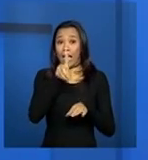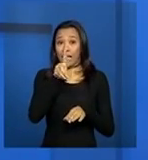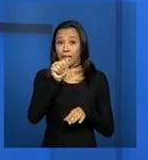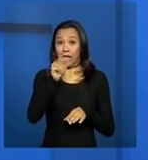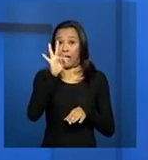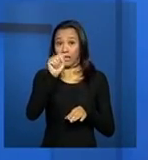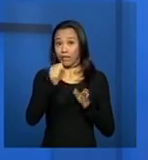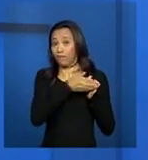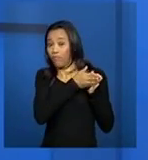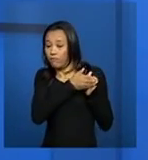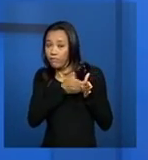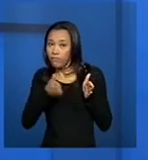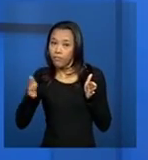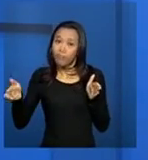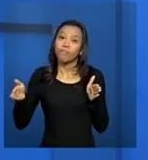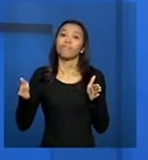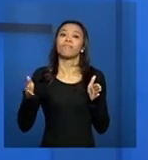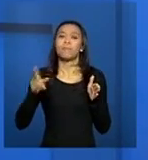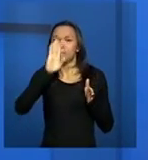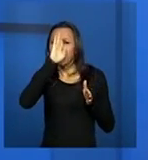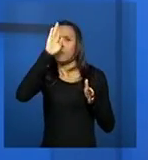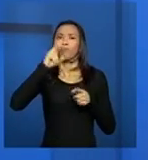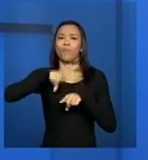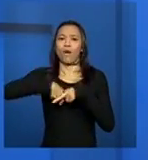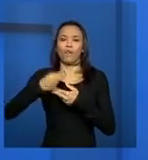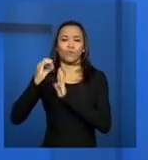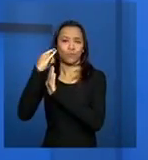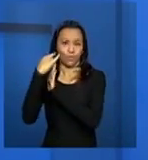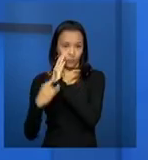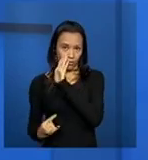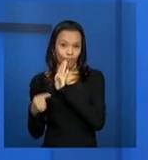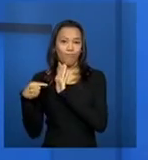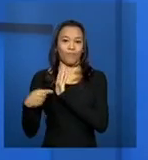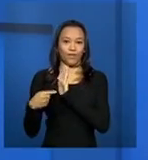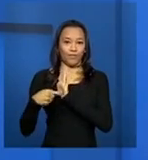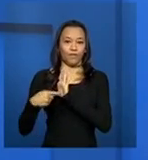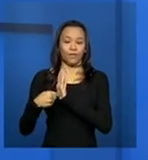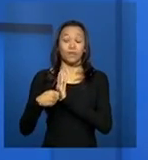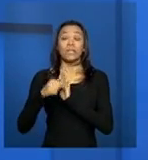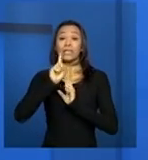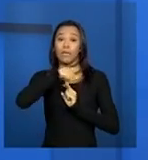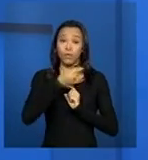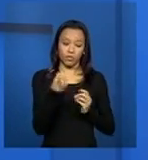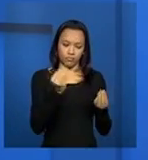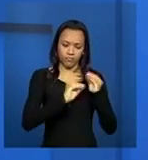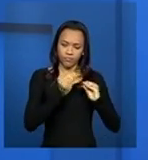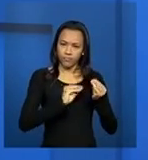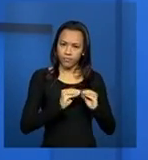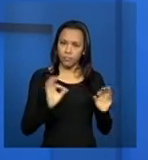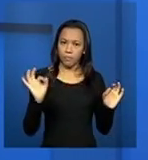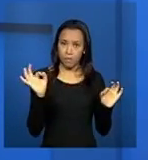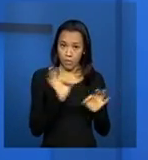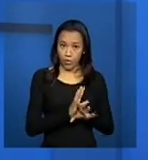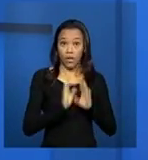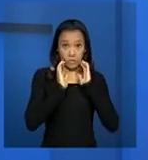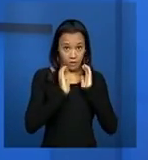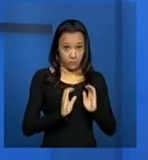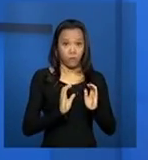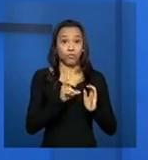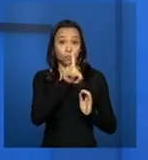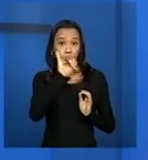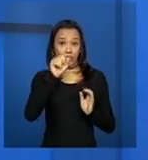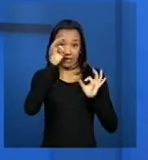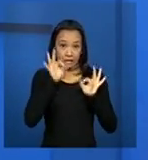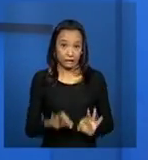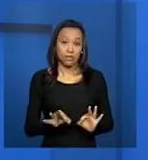elencadas, principalmente a portaria, e a partir do preenchimento, considerando os prazos, o Ministério vai